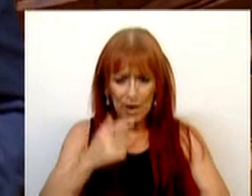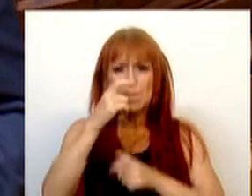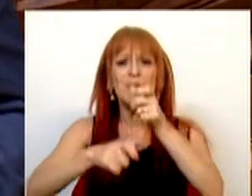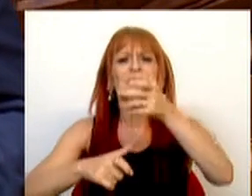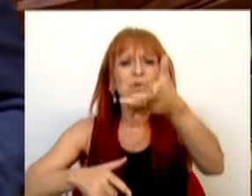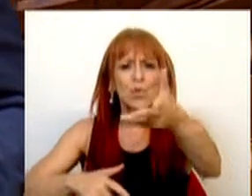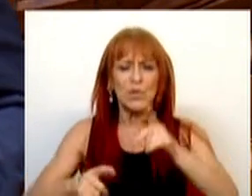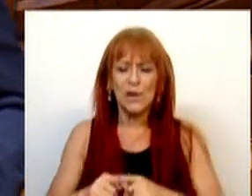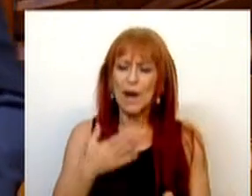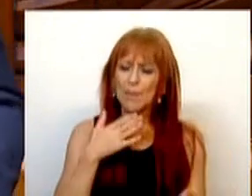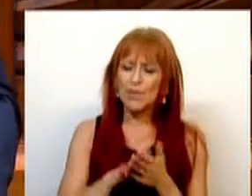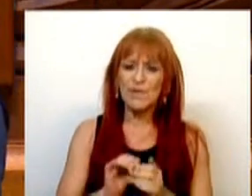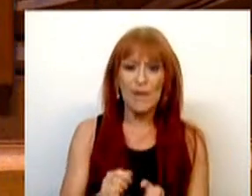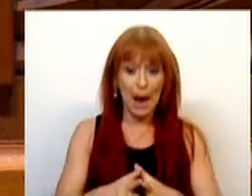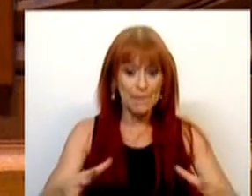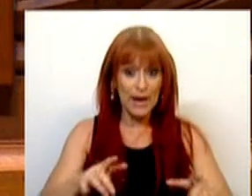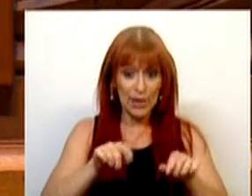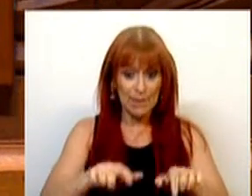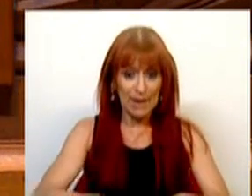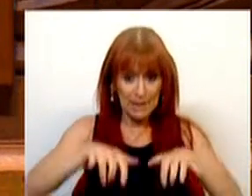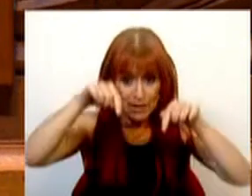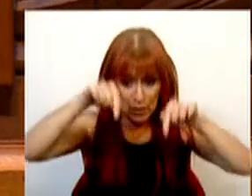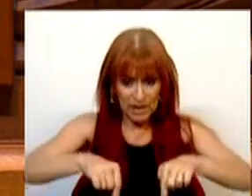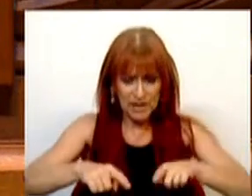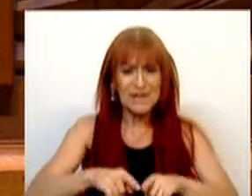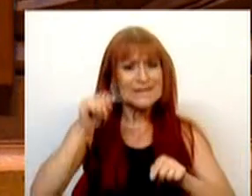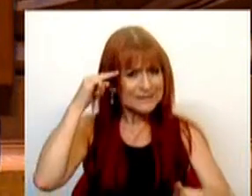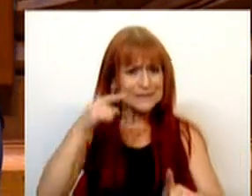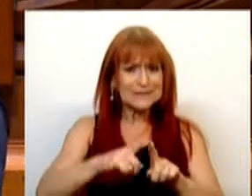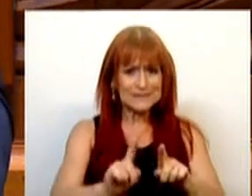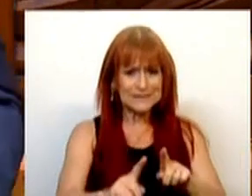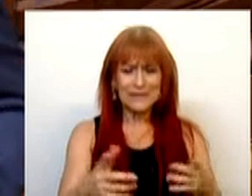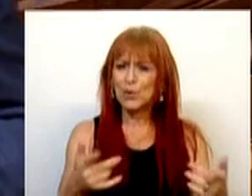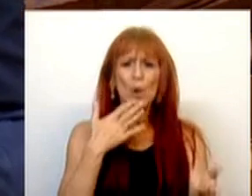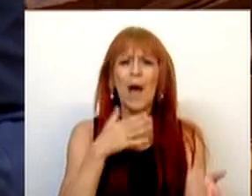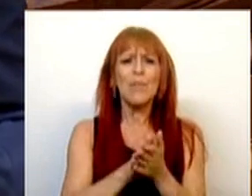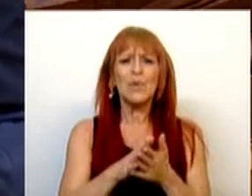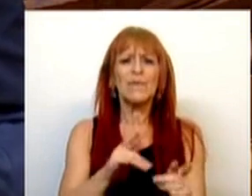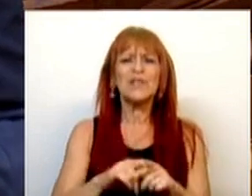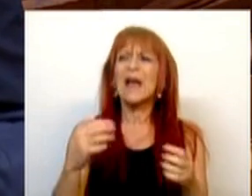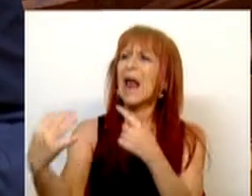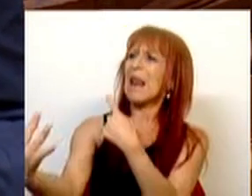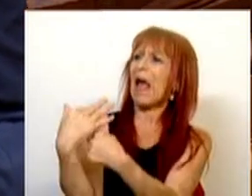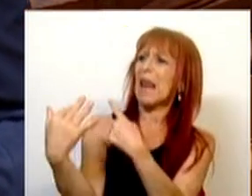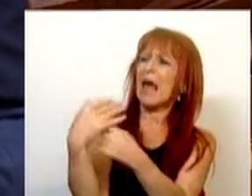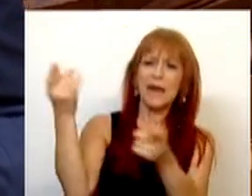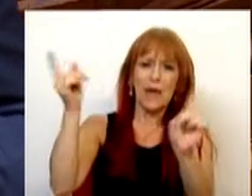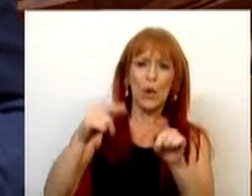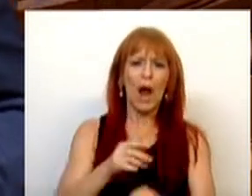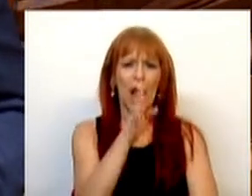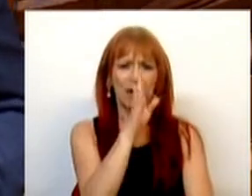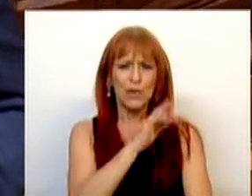pessoas e utiliza a sua maioria neste Parlamento para este fim. Não utiliza populismos, tem